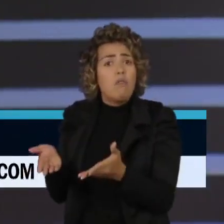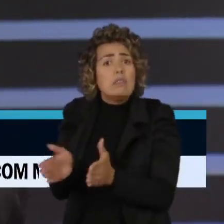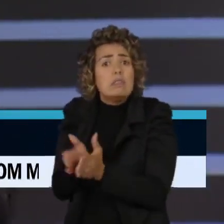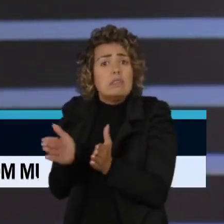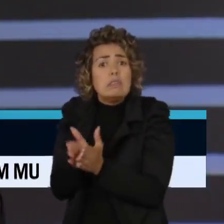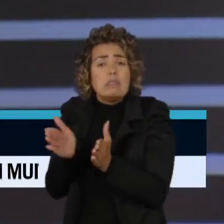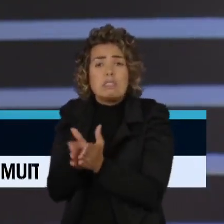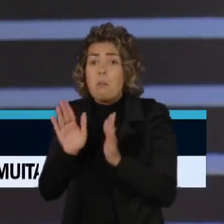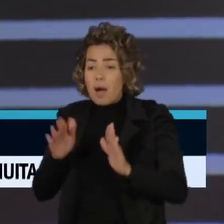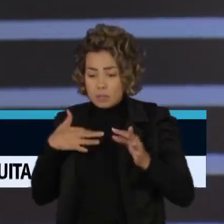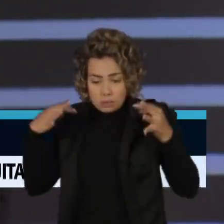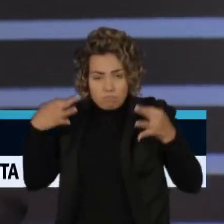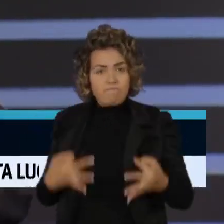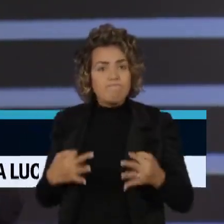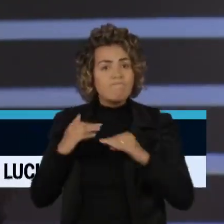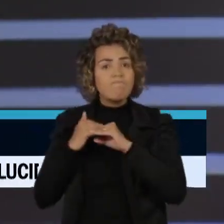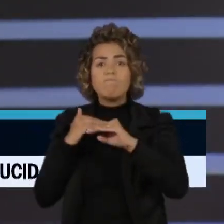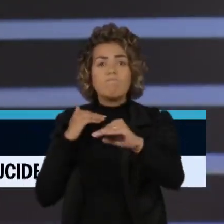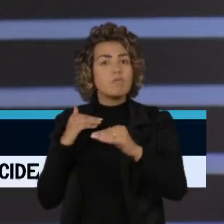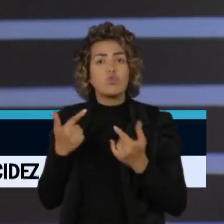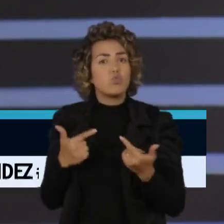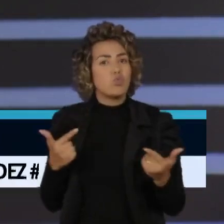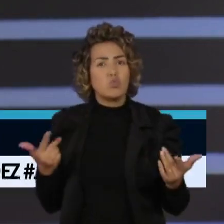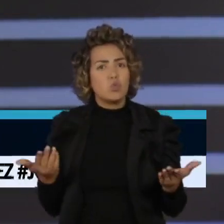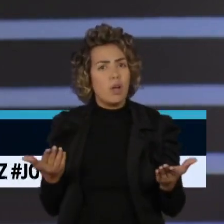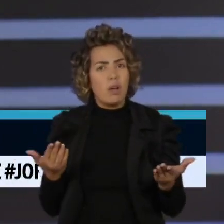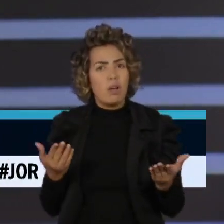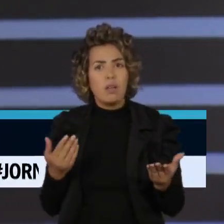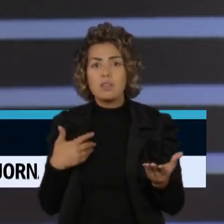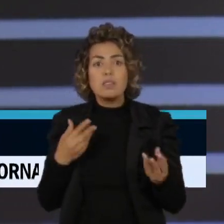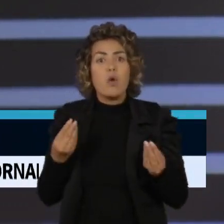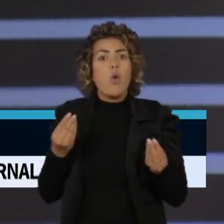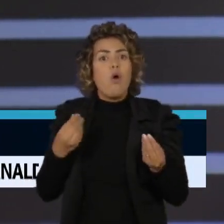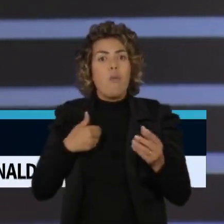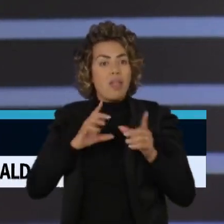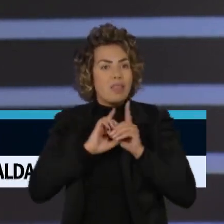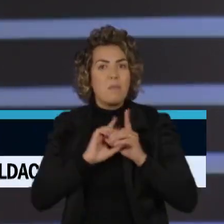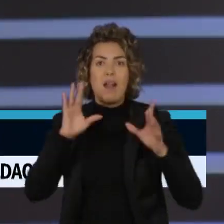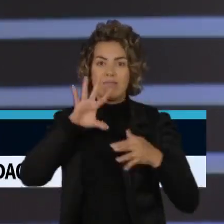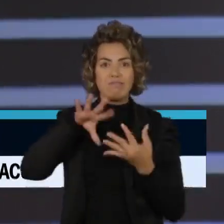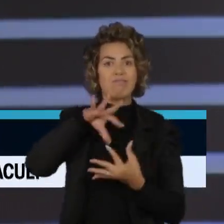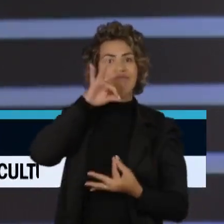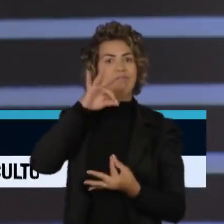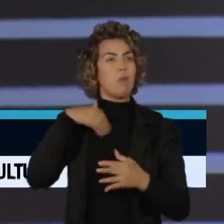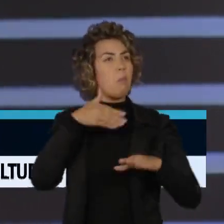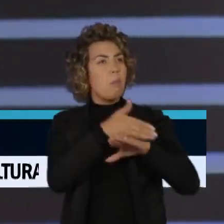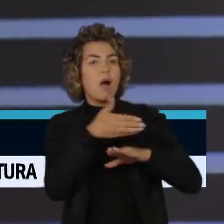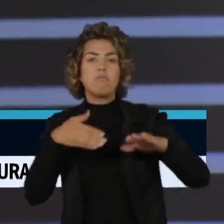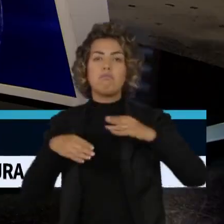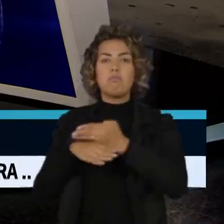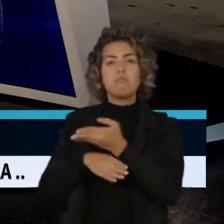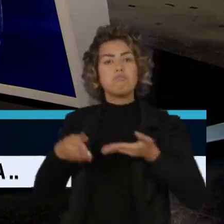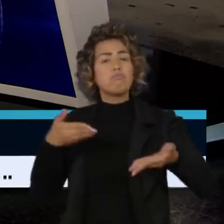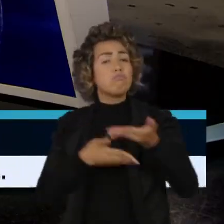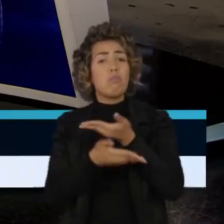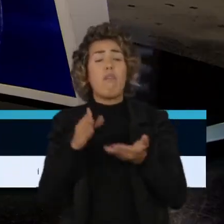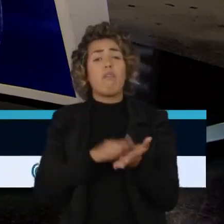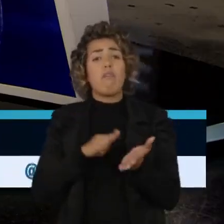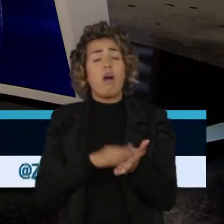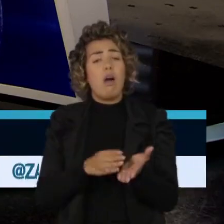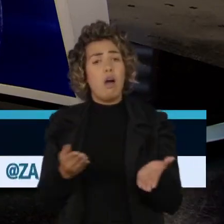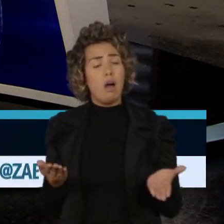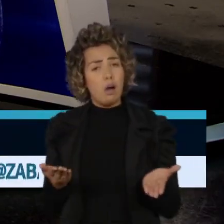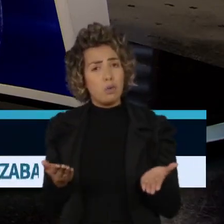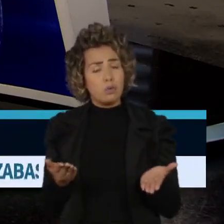instabilidade, esse processo em que não há espaço para a democracia. A sociedade civil, como a Bianca mesmo colocou, tem uma